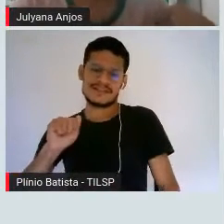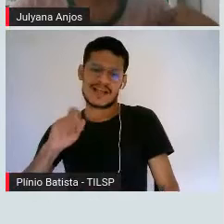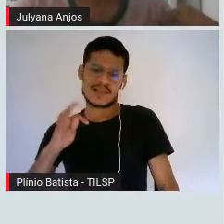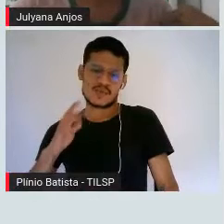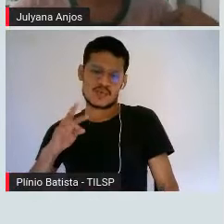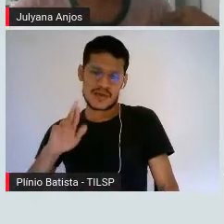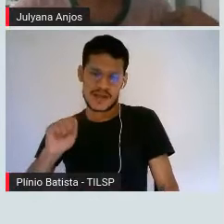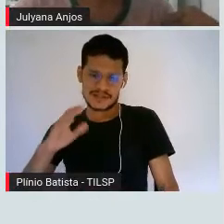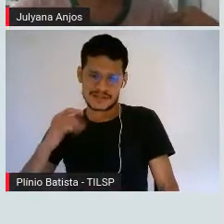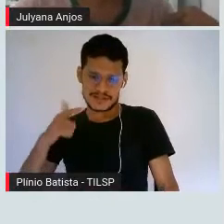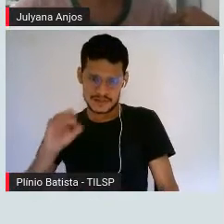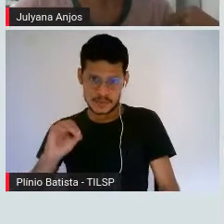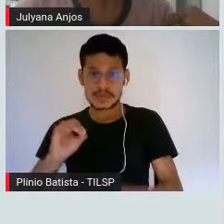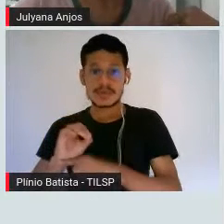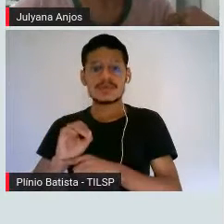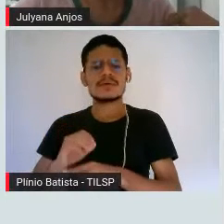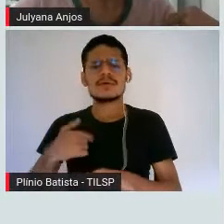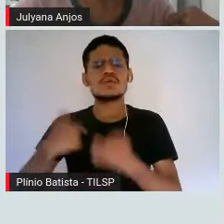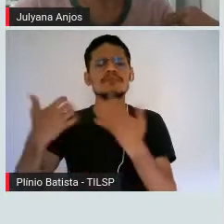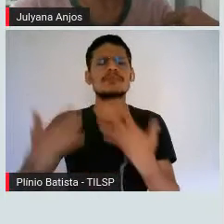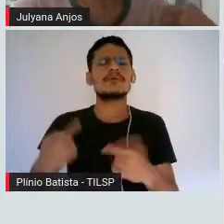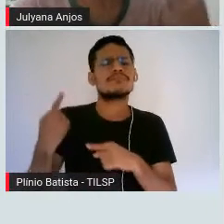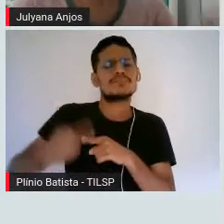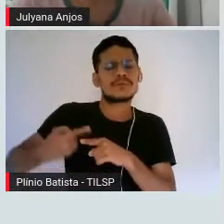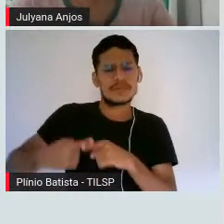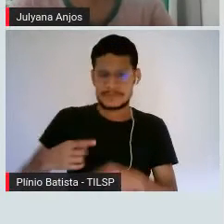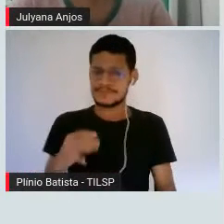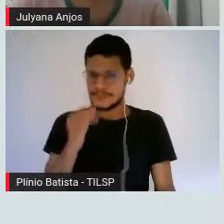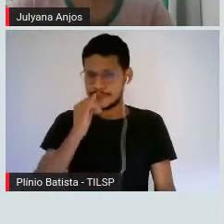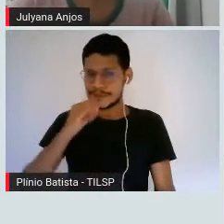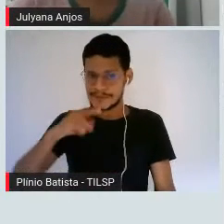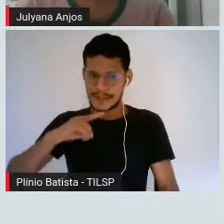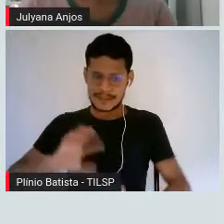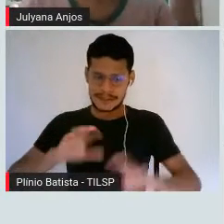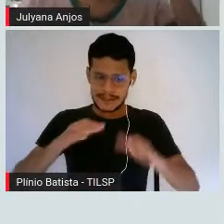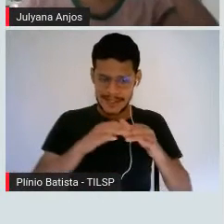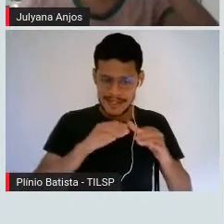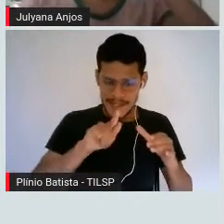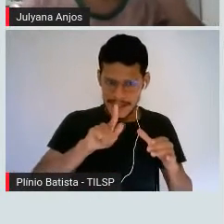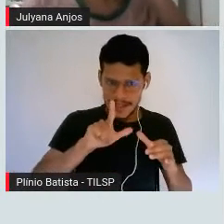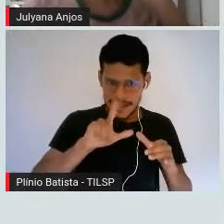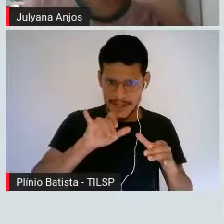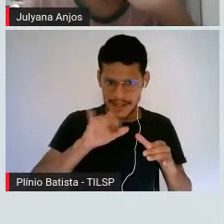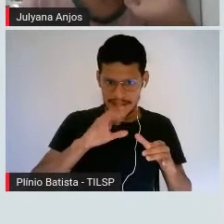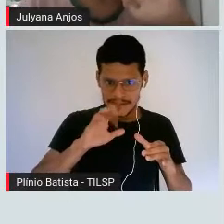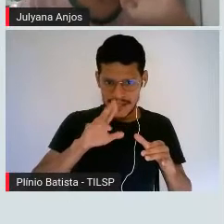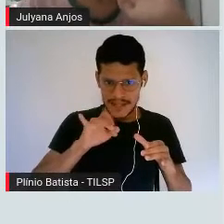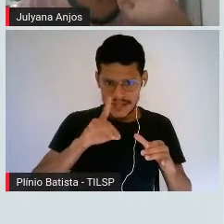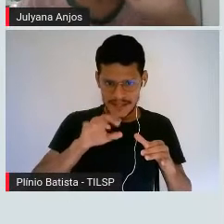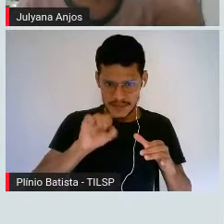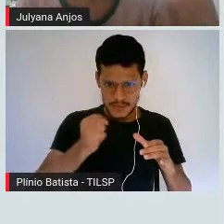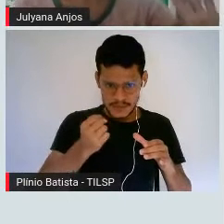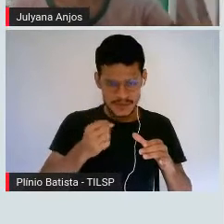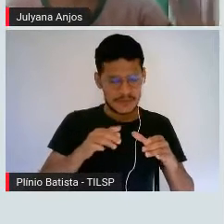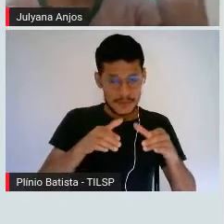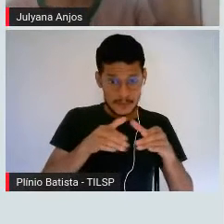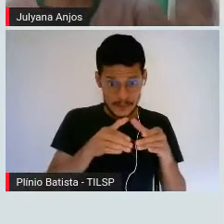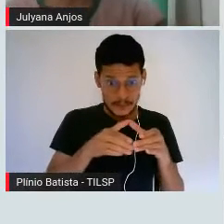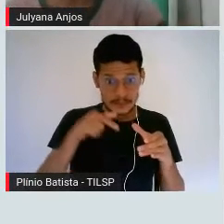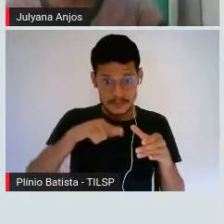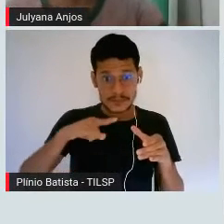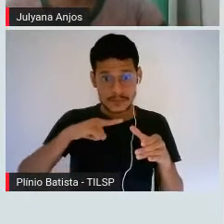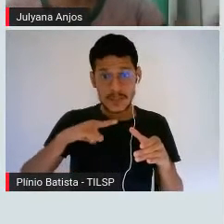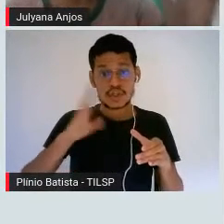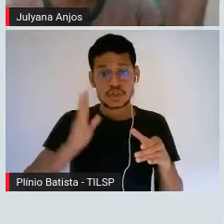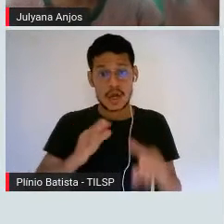Porque a gente tem um grupo, que é o grupo dos glicerídeos, tá? Ele é um grupo que é formado por um